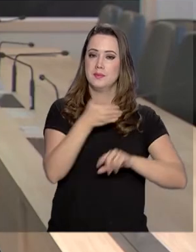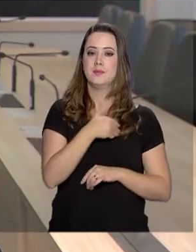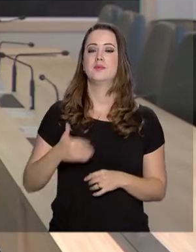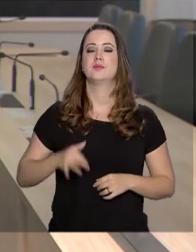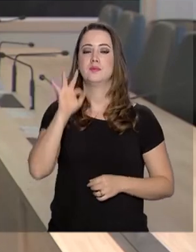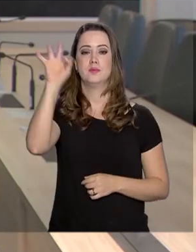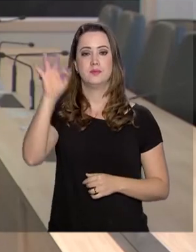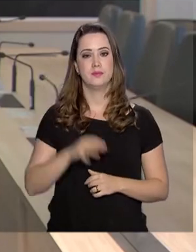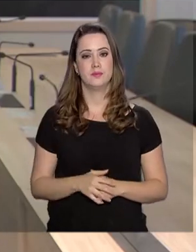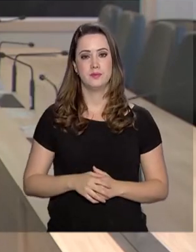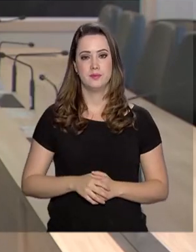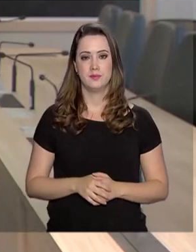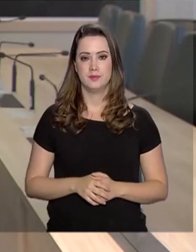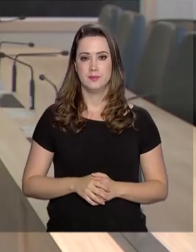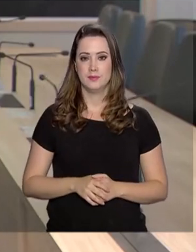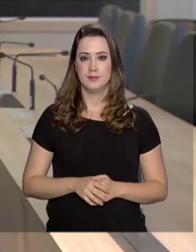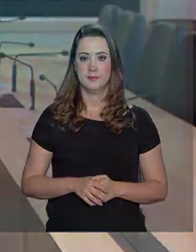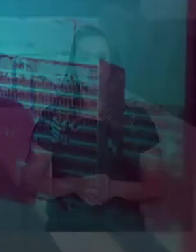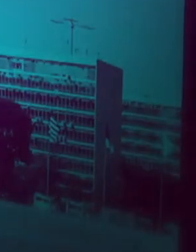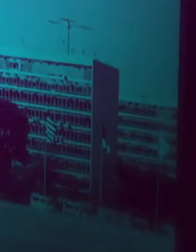NBR, a TV do governo federal.